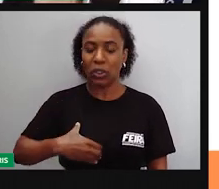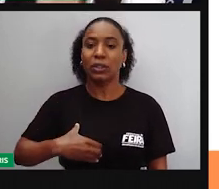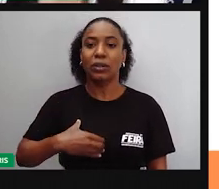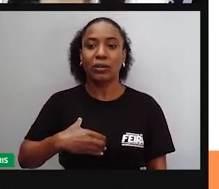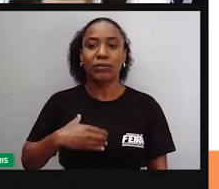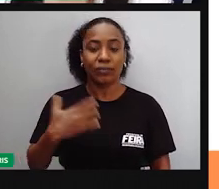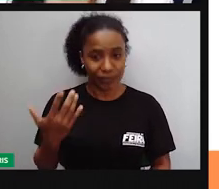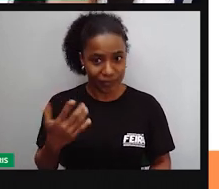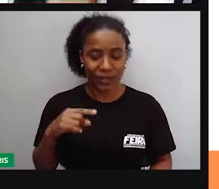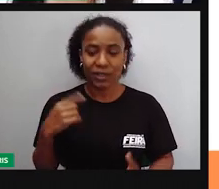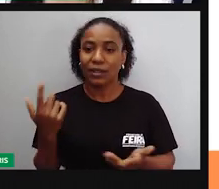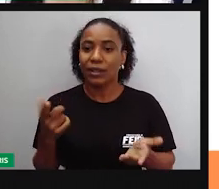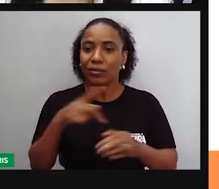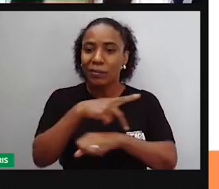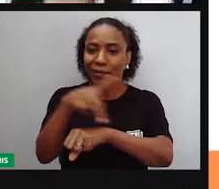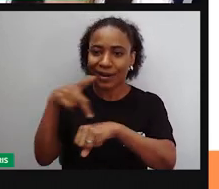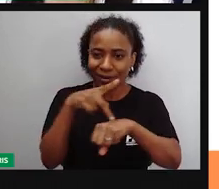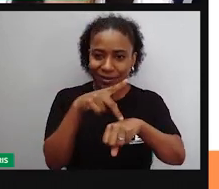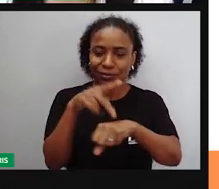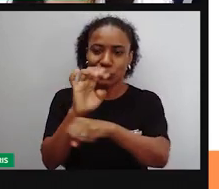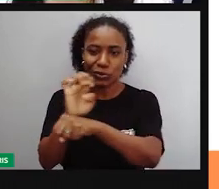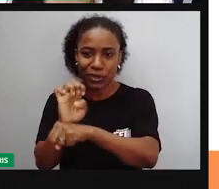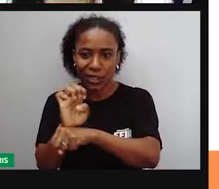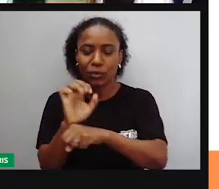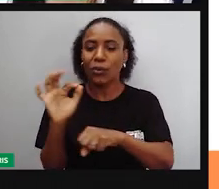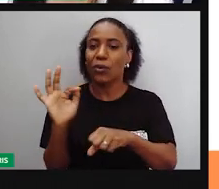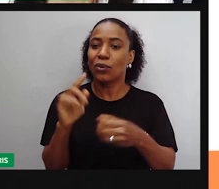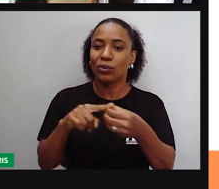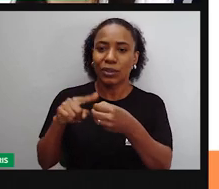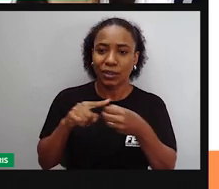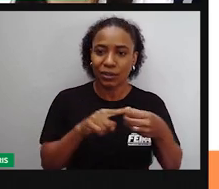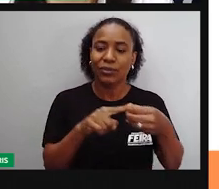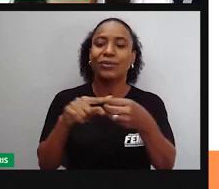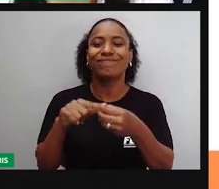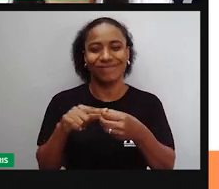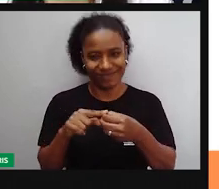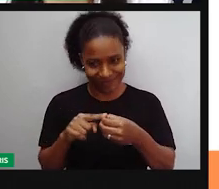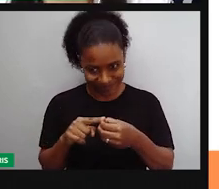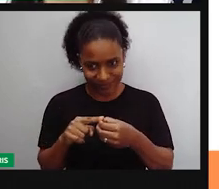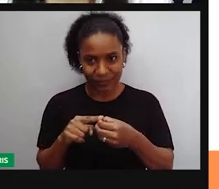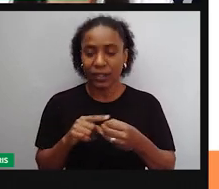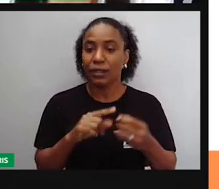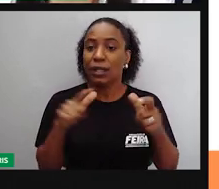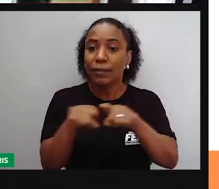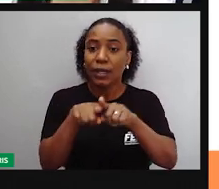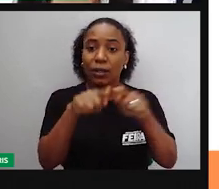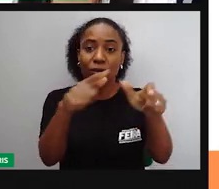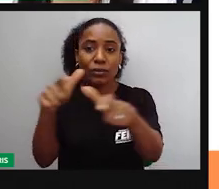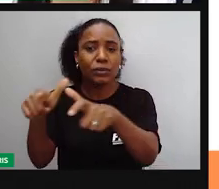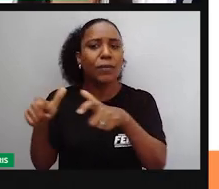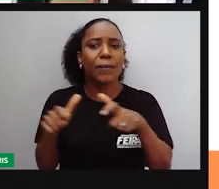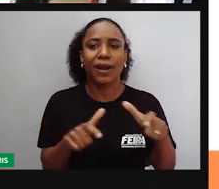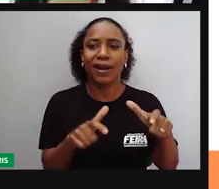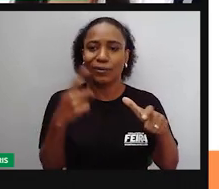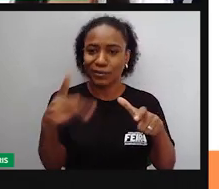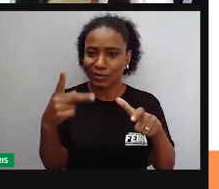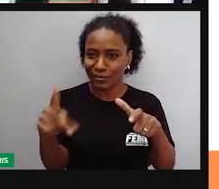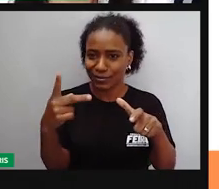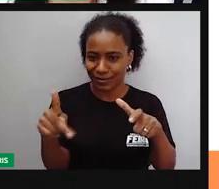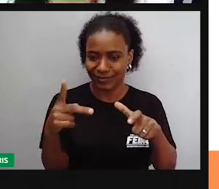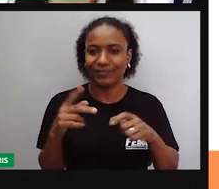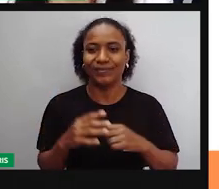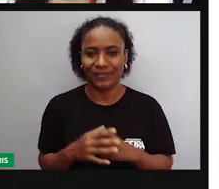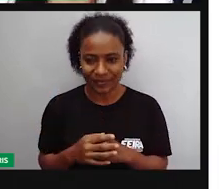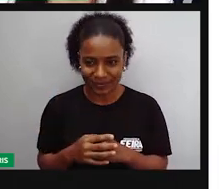país, seja no estado, seja em nossa cidade e também aí no bairro, né? Na localização pequena aí que a gente